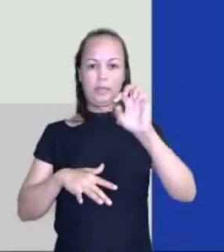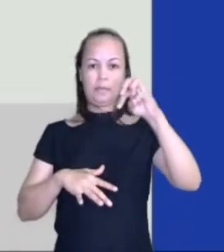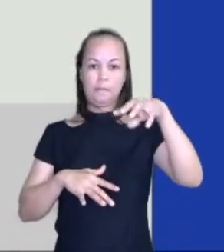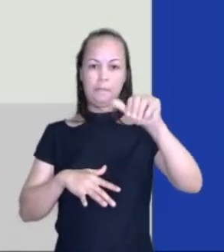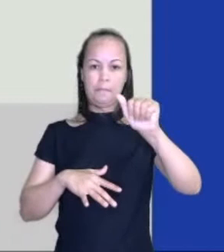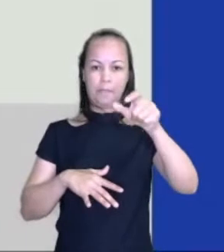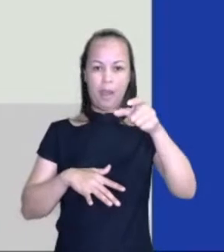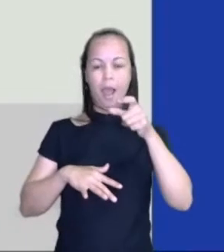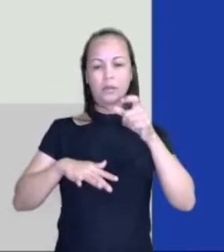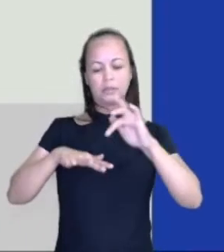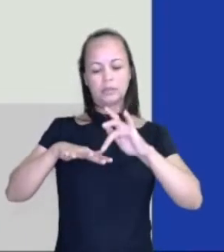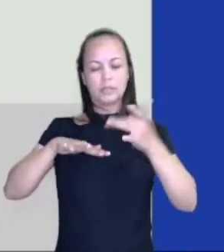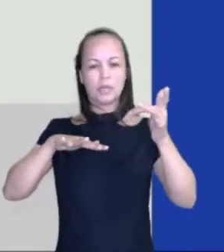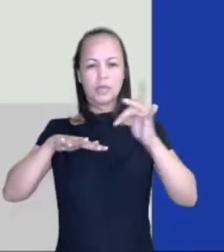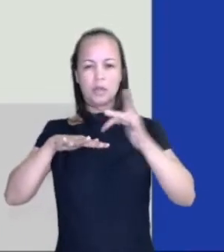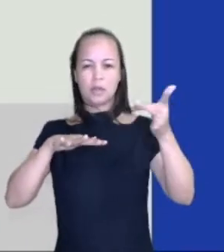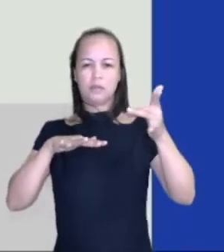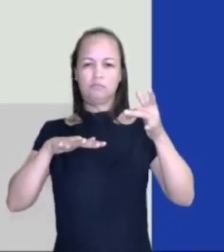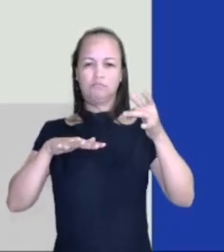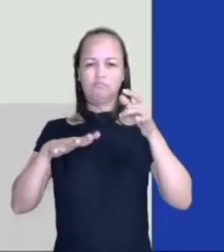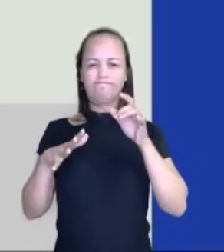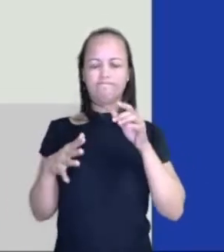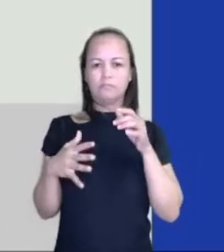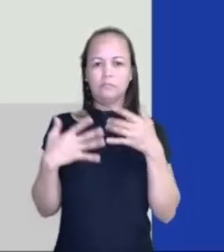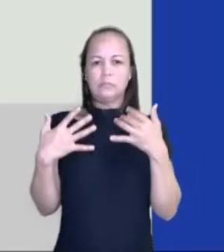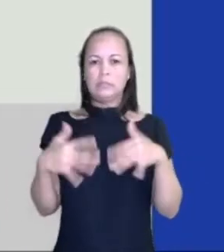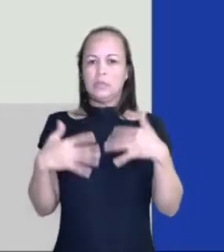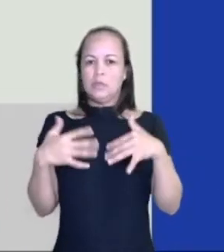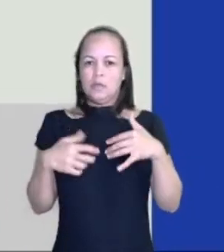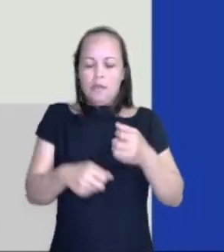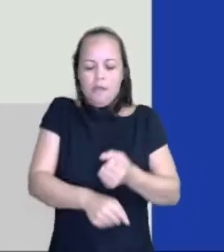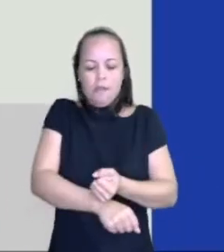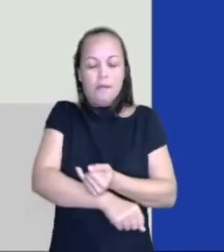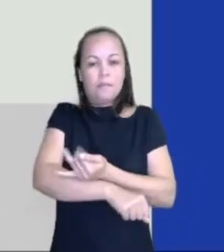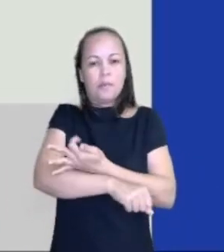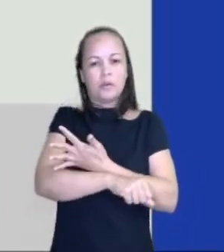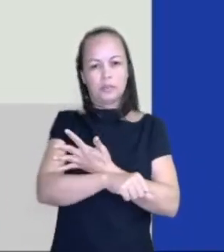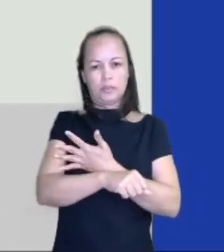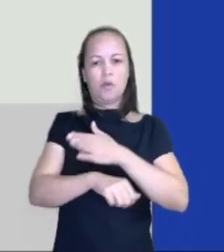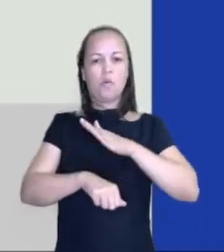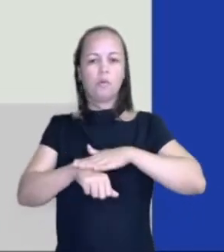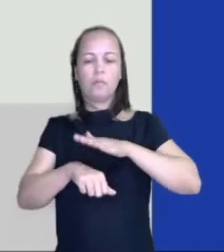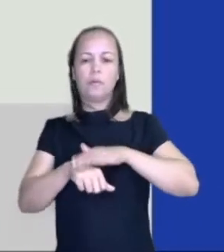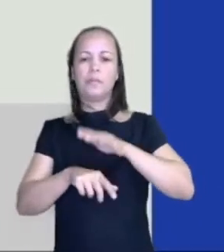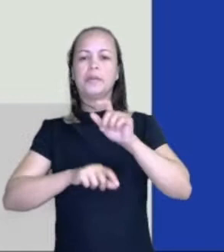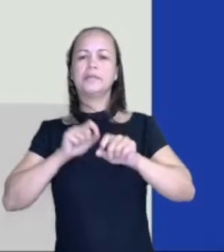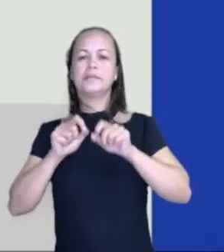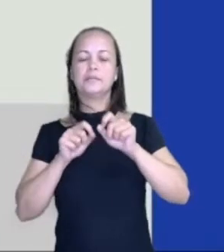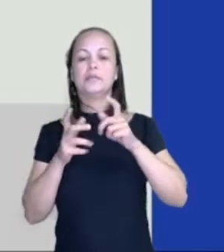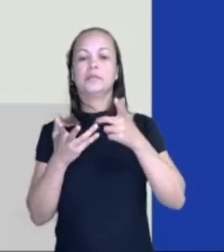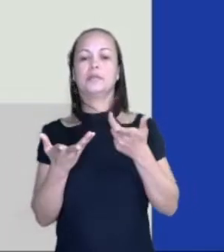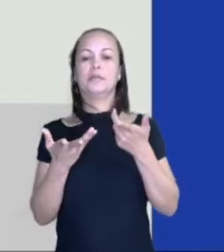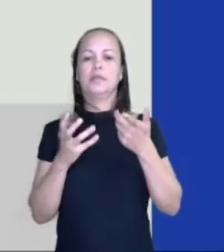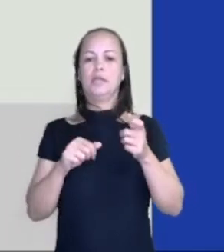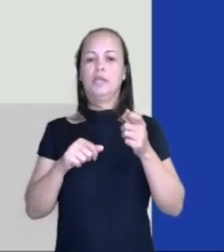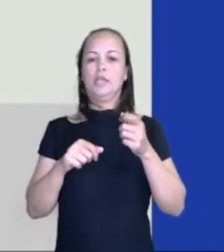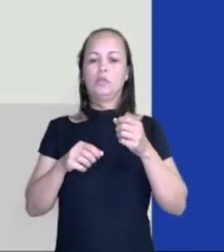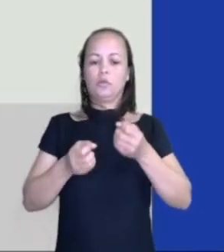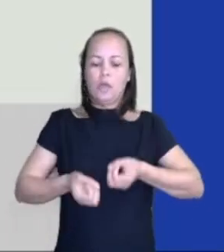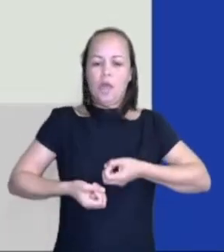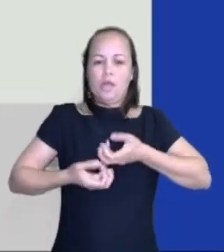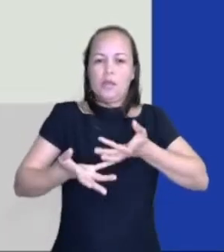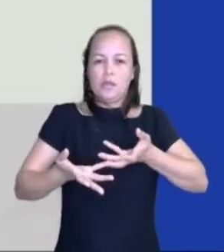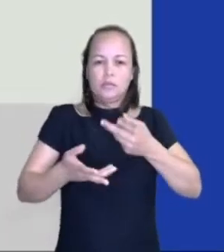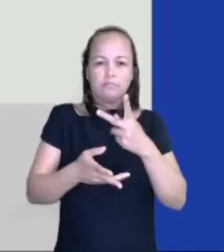tensão, como o mesmo aí fala. É a emoção, é o momento em que toda a tensão é jogada na tua história,